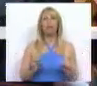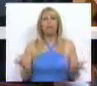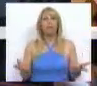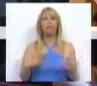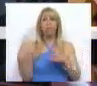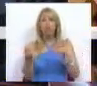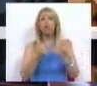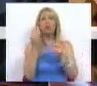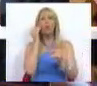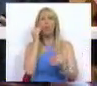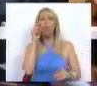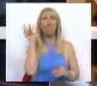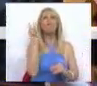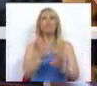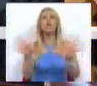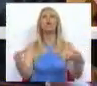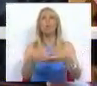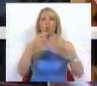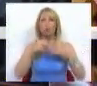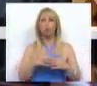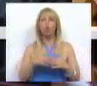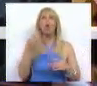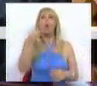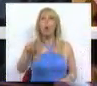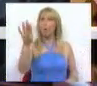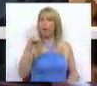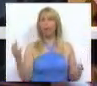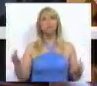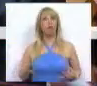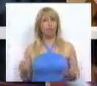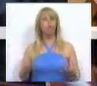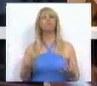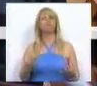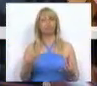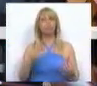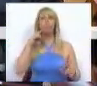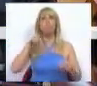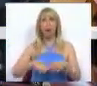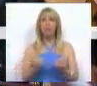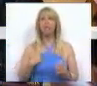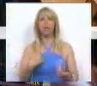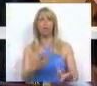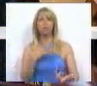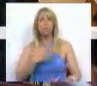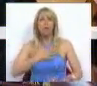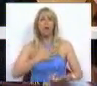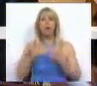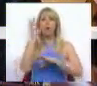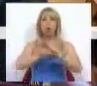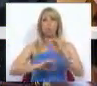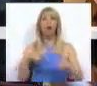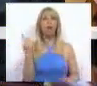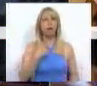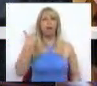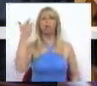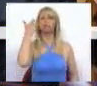de conjunto. O Partido Socialista é um partido profundamente europeísta. Nós temos um enorme orgulho de ter